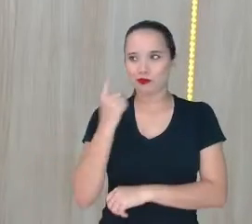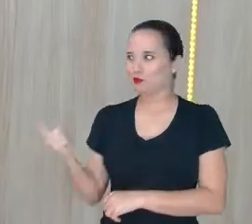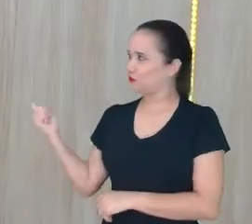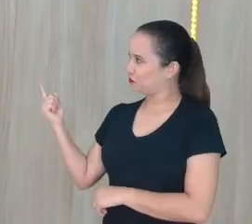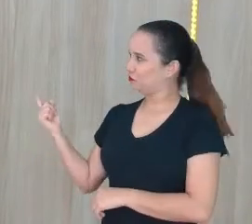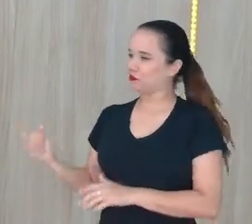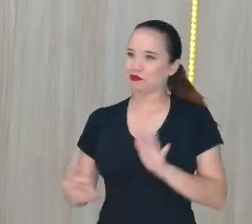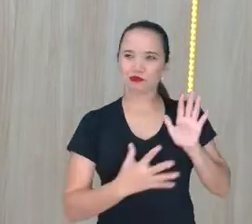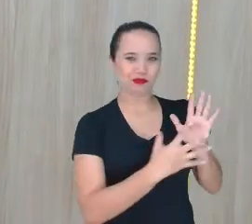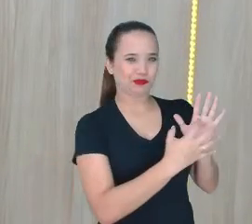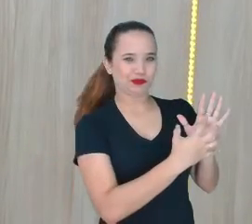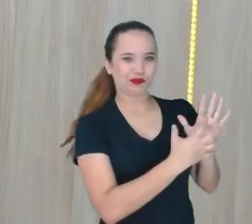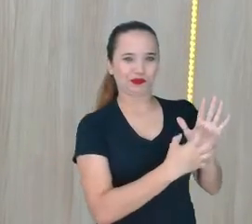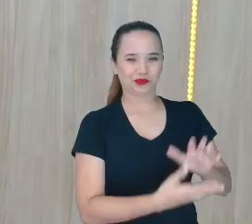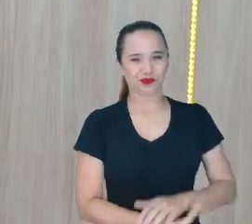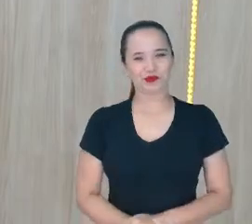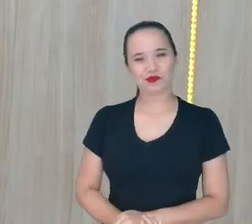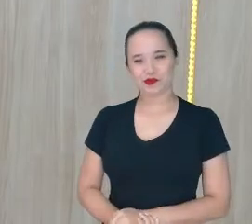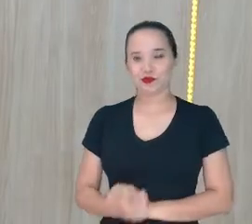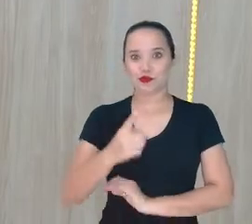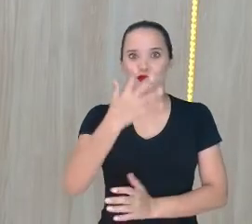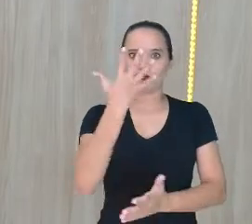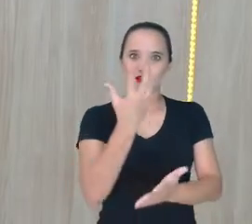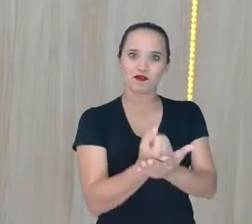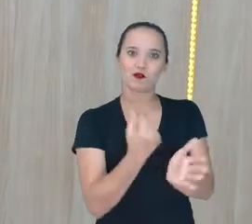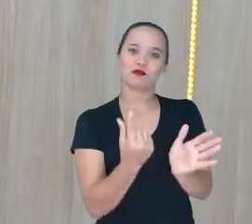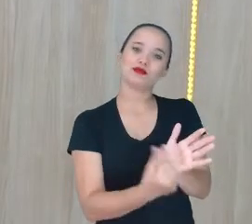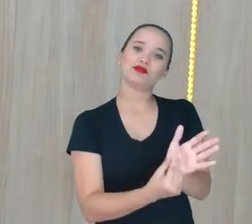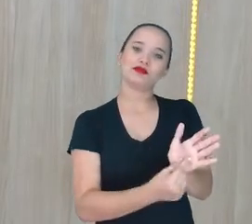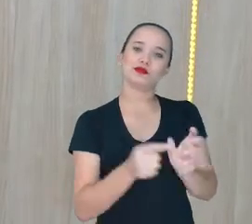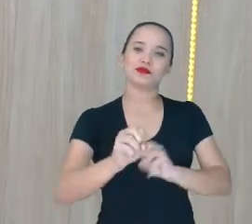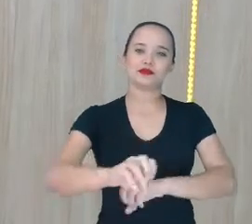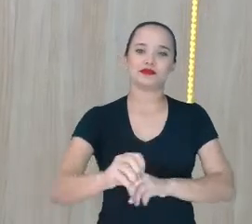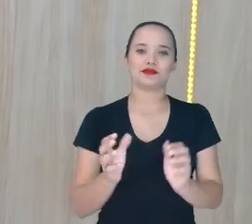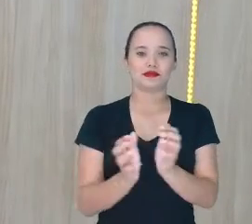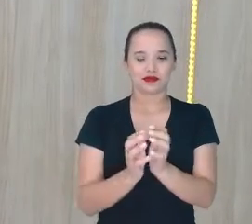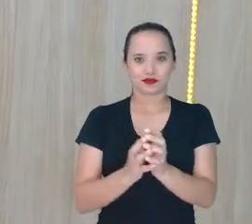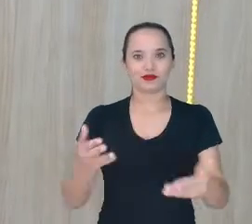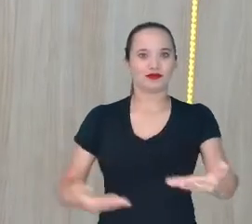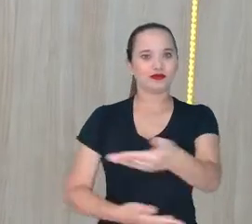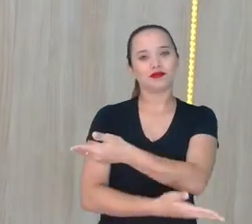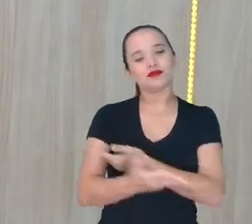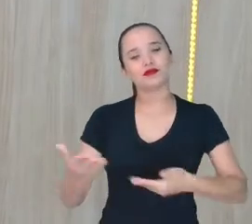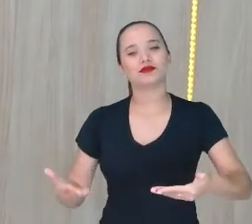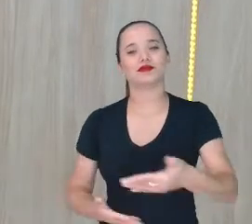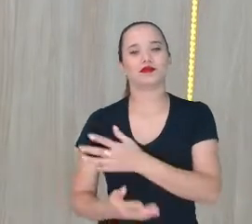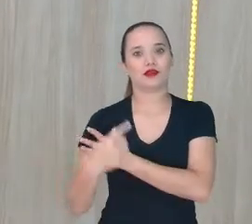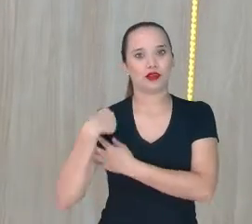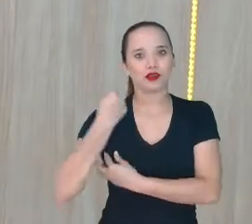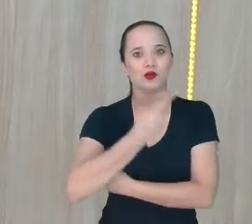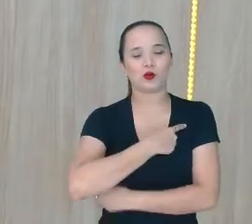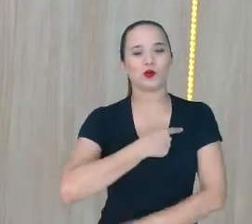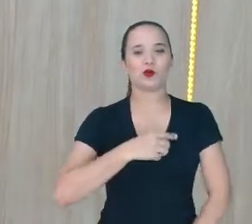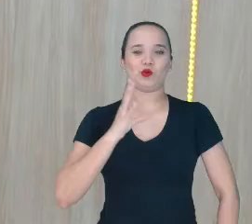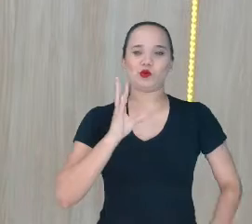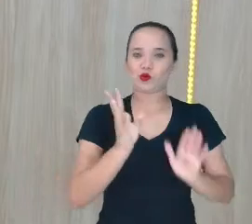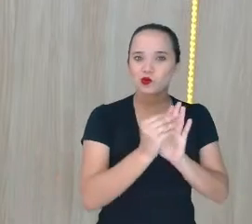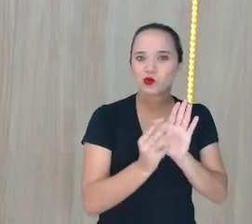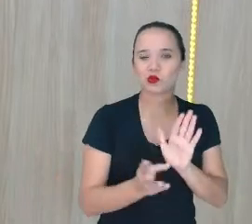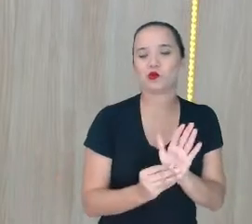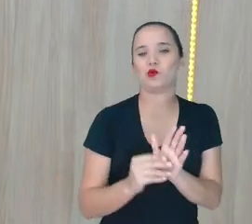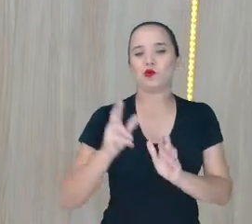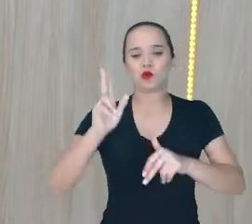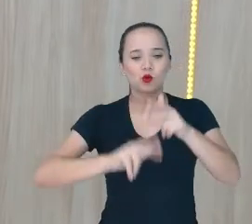aqui ó Oi! Para você baixar o Educa Recife E interagir com o nosso conteúdo Nosso material